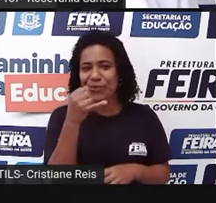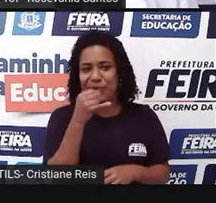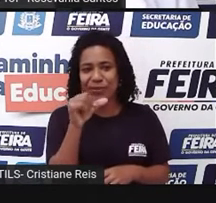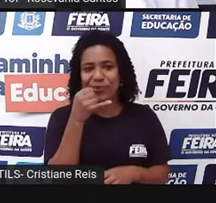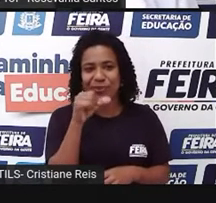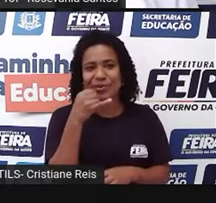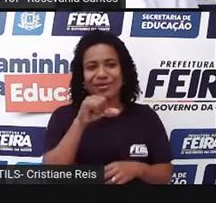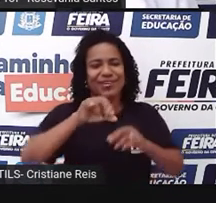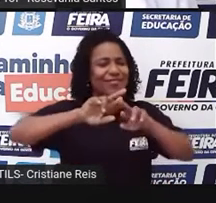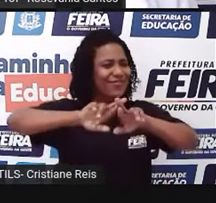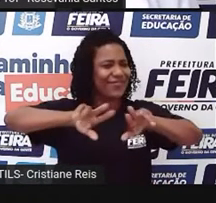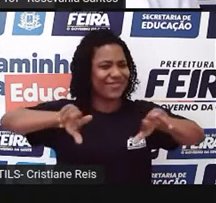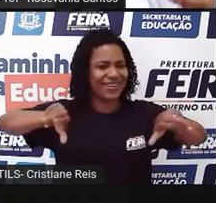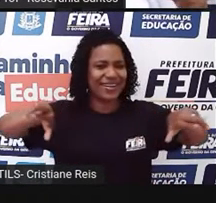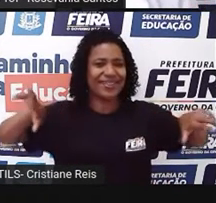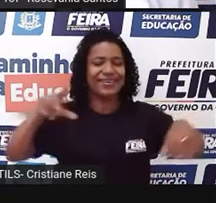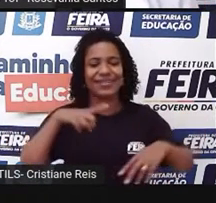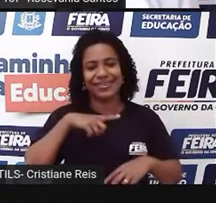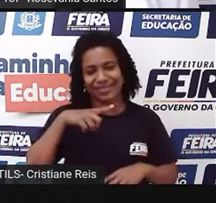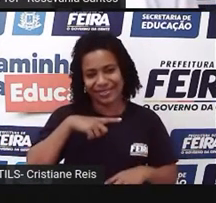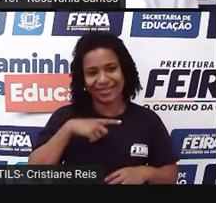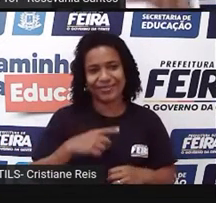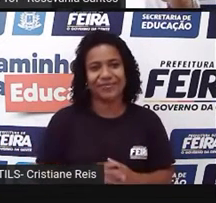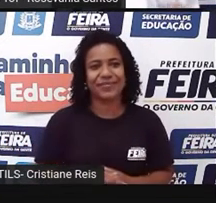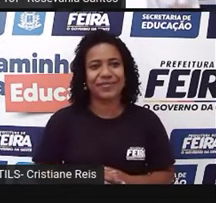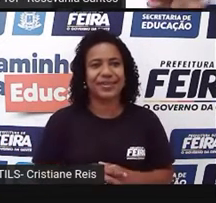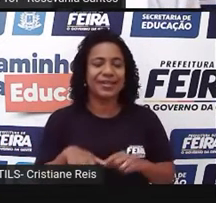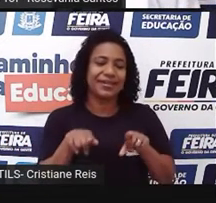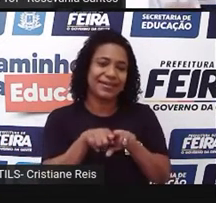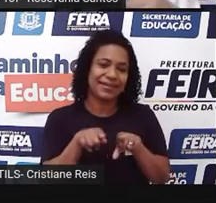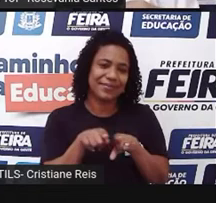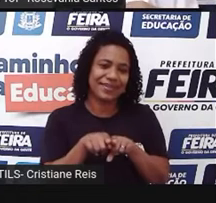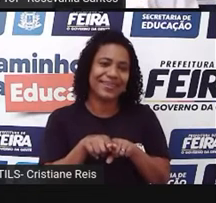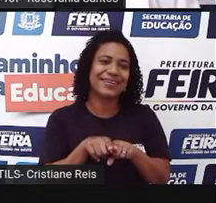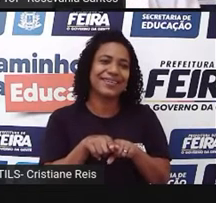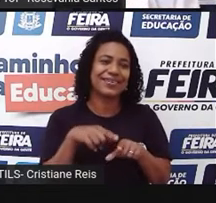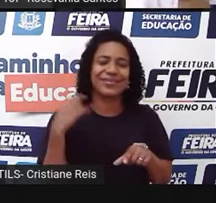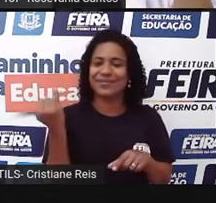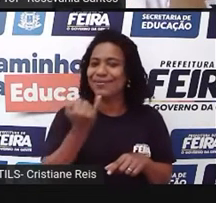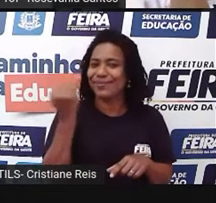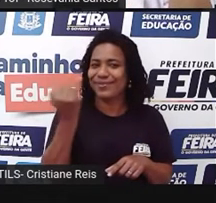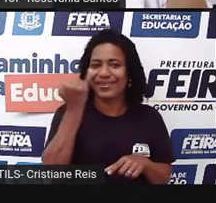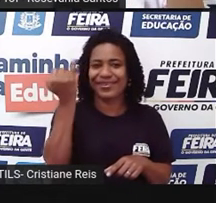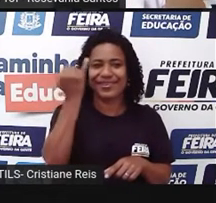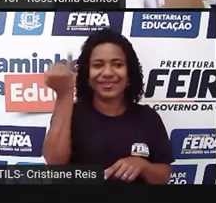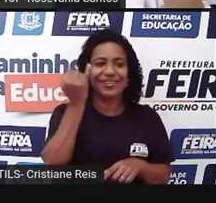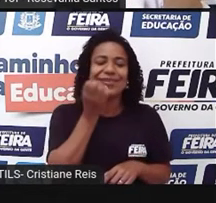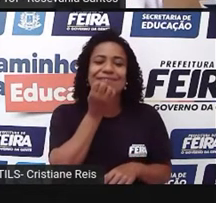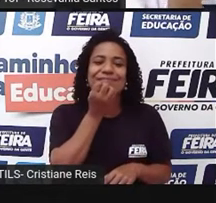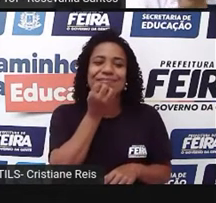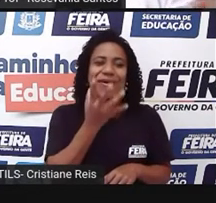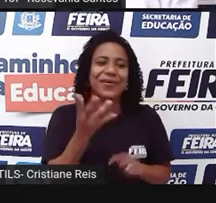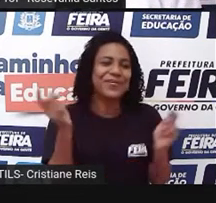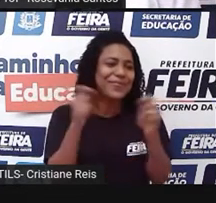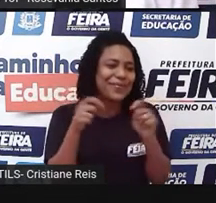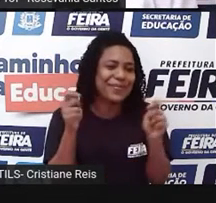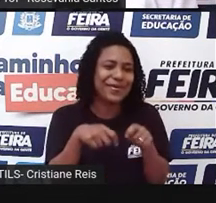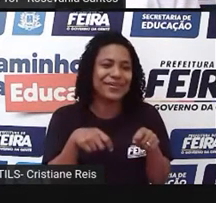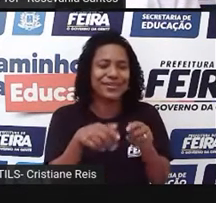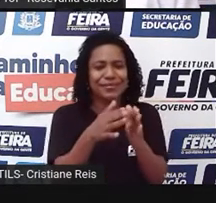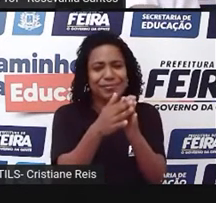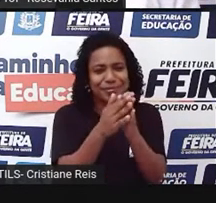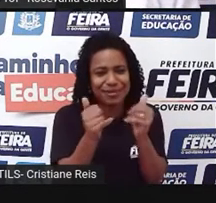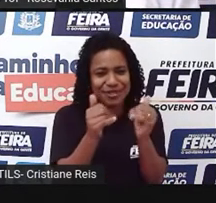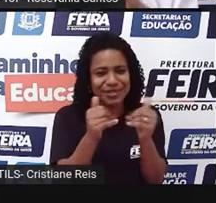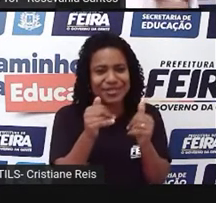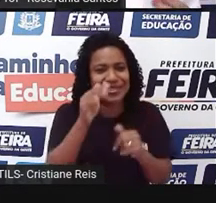democrática, muito mesmo. E sem falar que o melhor de tudo, gente, você tem aquela peixe inchadinha no tema,